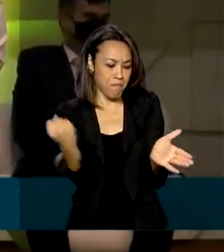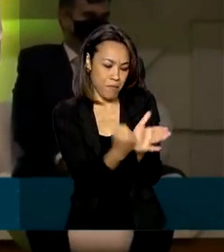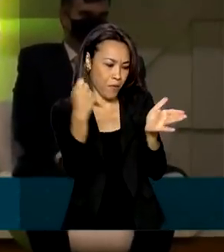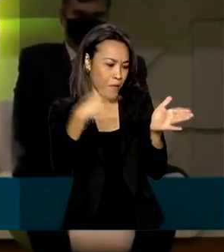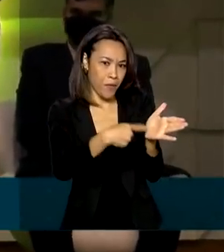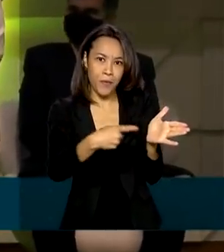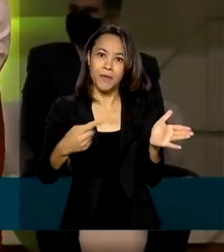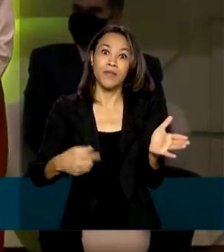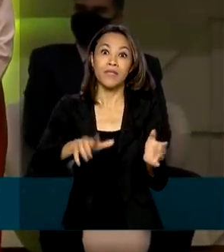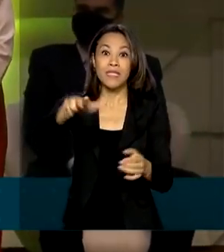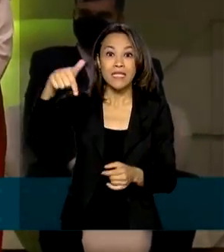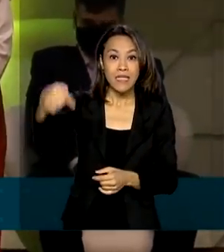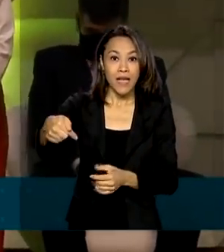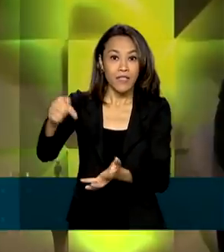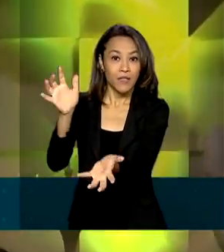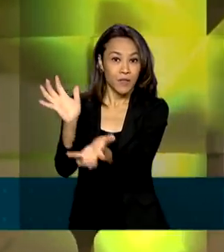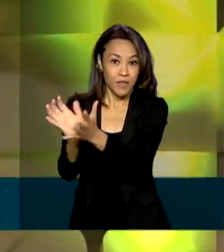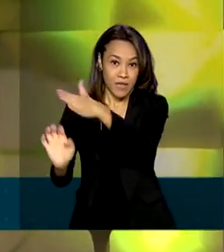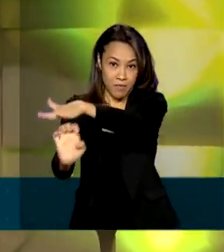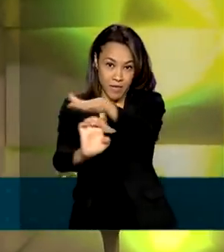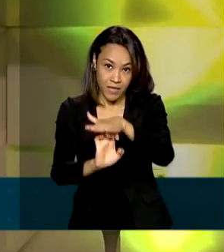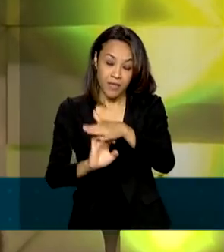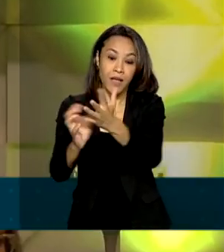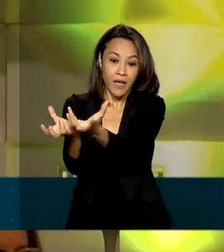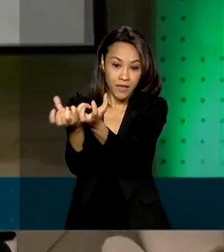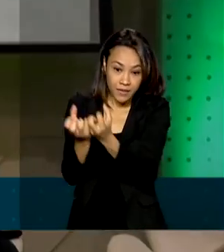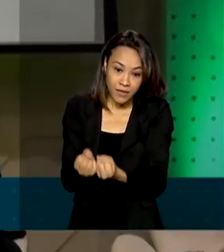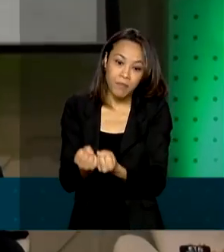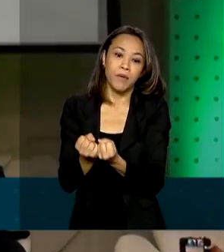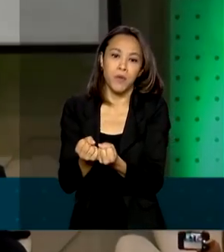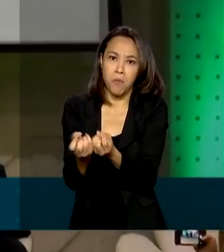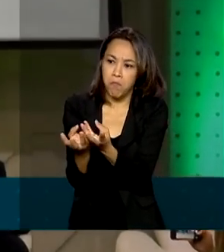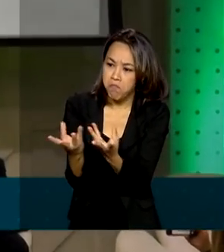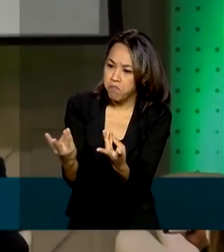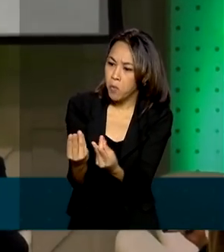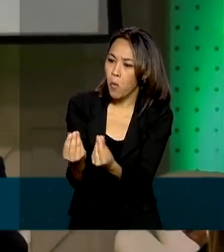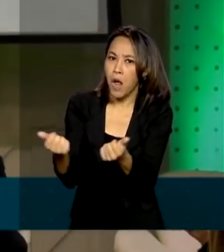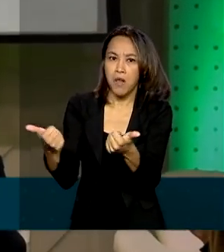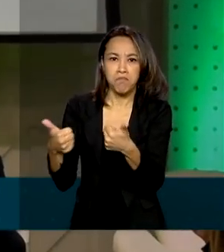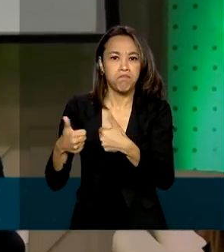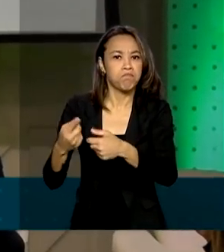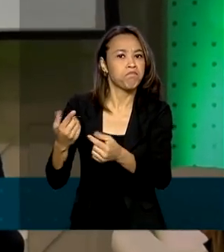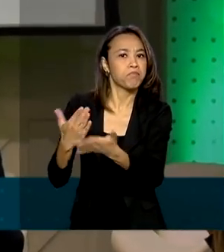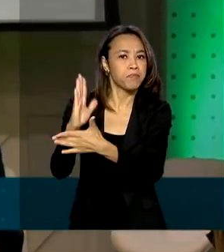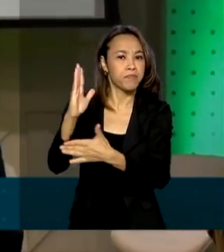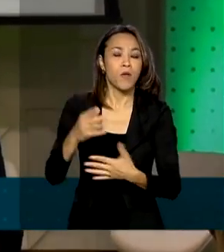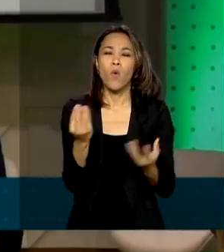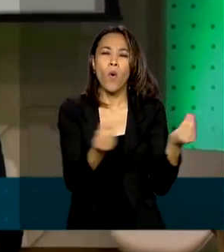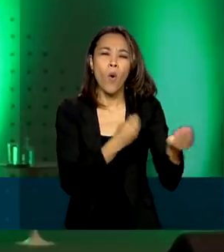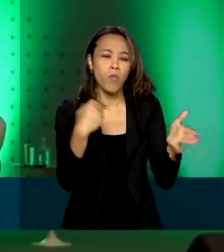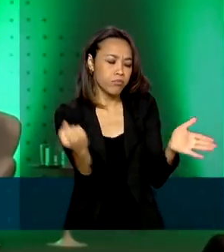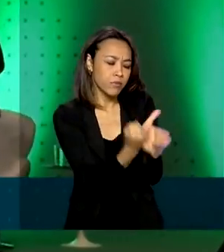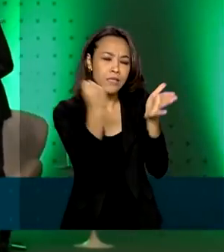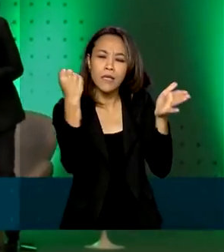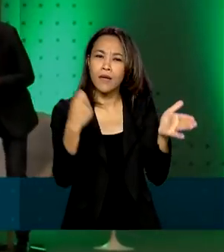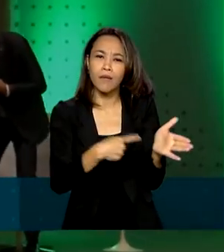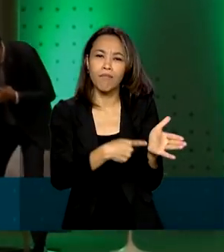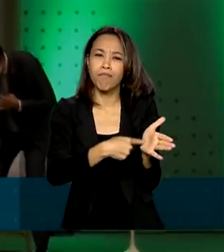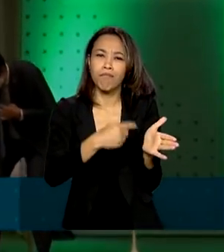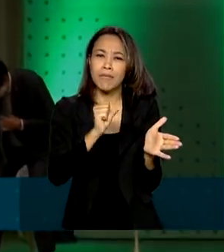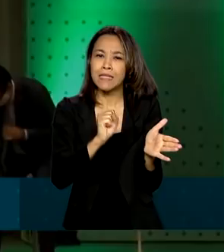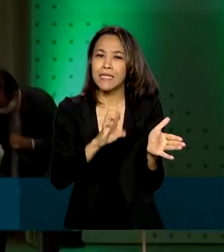e sete receberam a qualificação pela primeira vez. Para receber o selo, as empresas devem